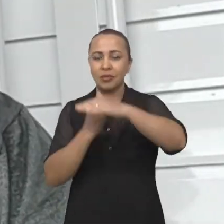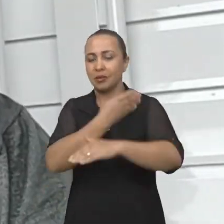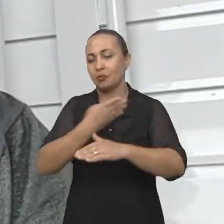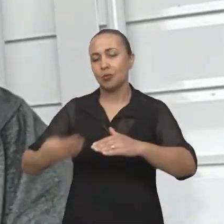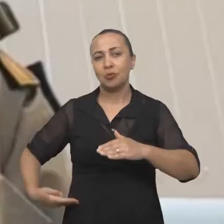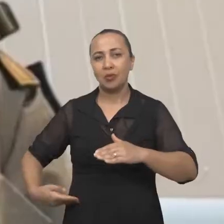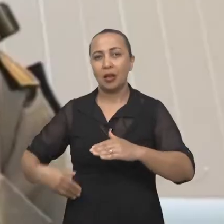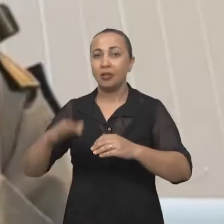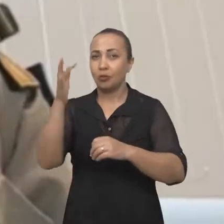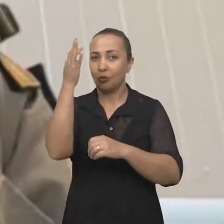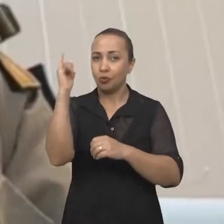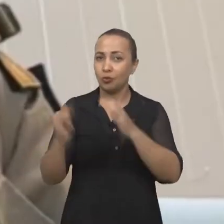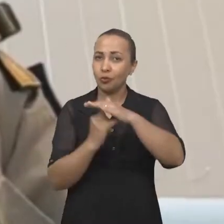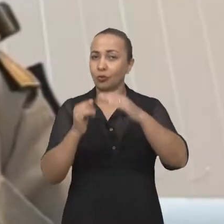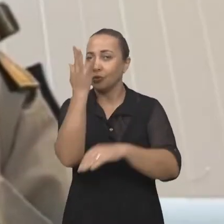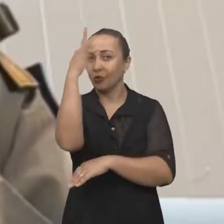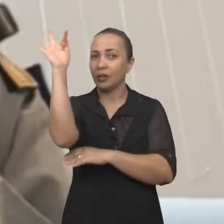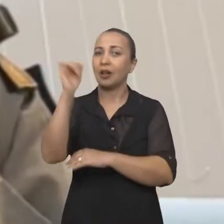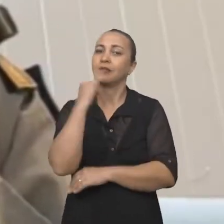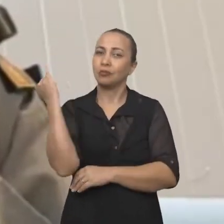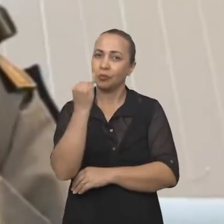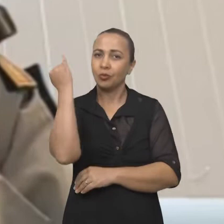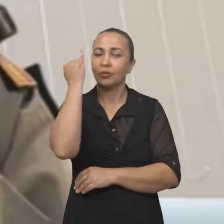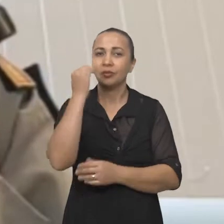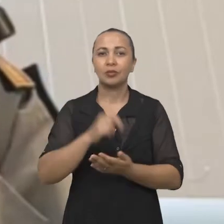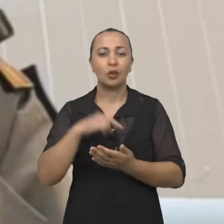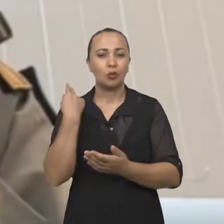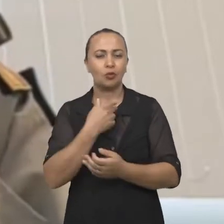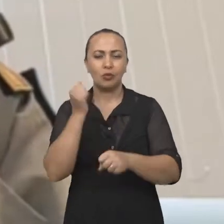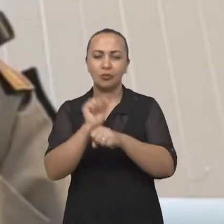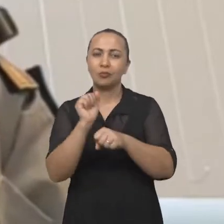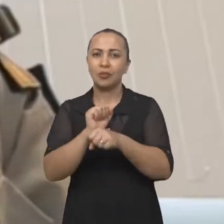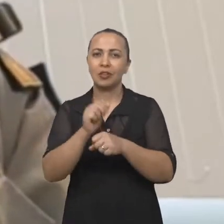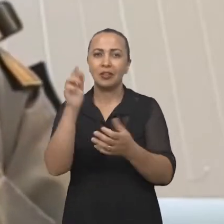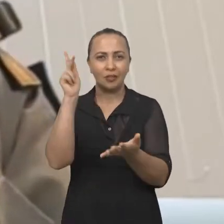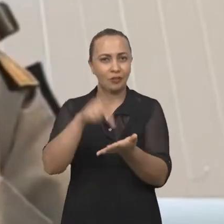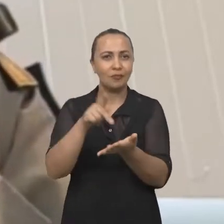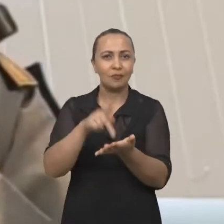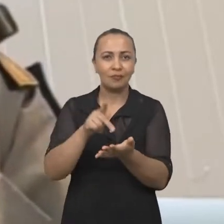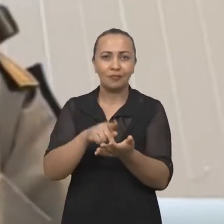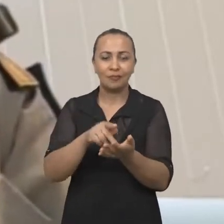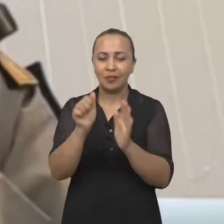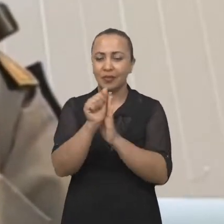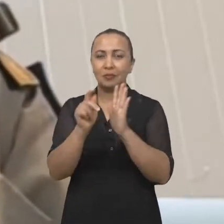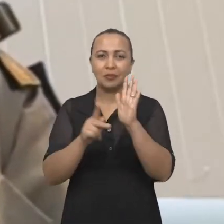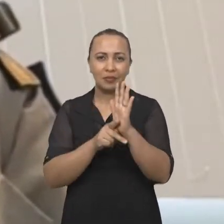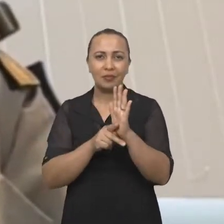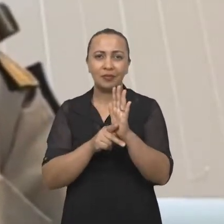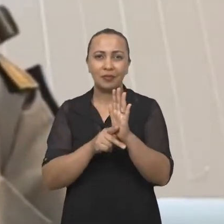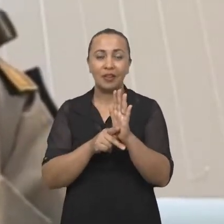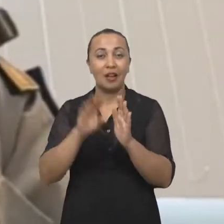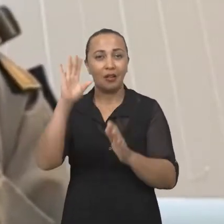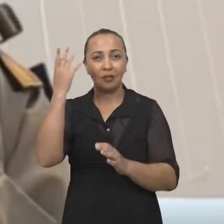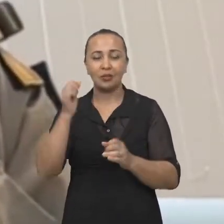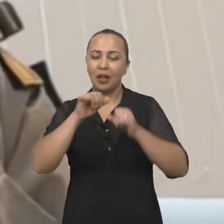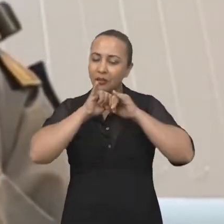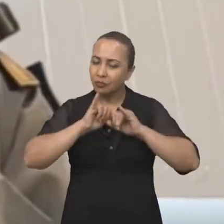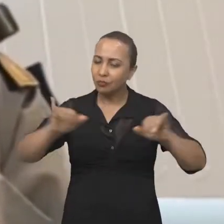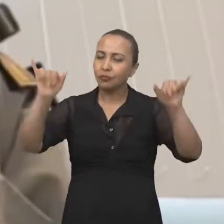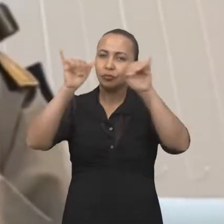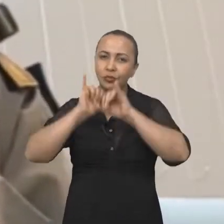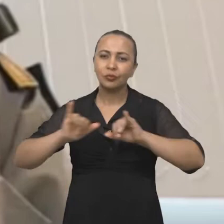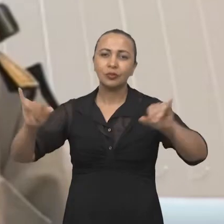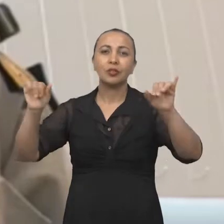fundamental. A gente espera realmente que esse projeto, esse aplicativo, ele seja realmente difundido